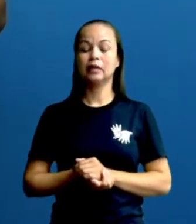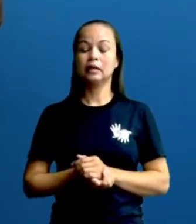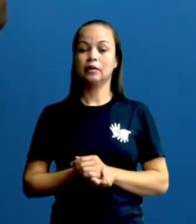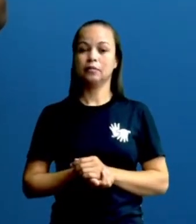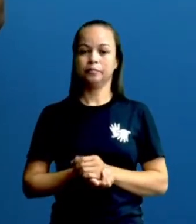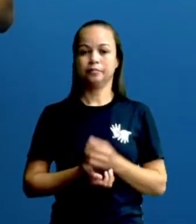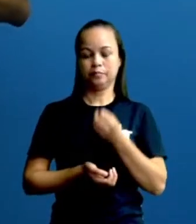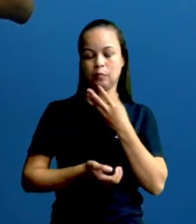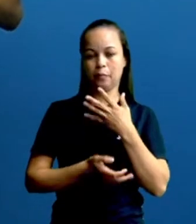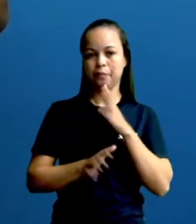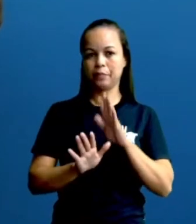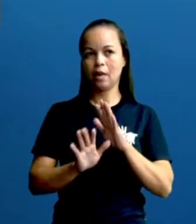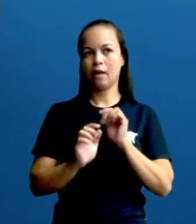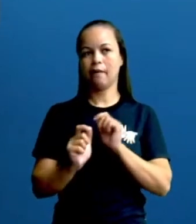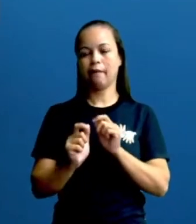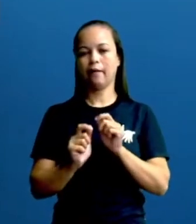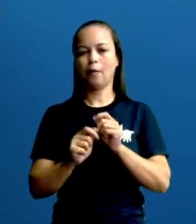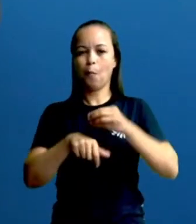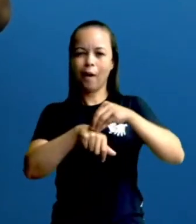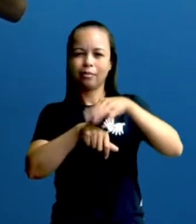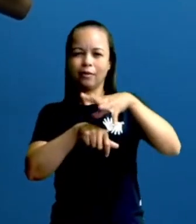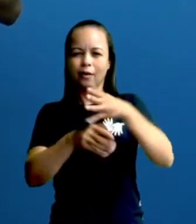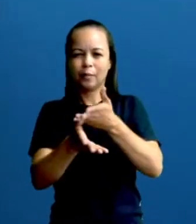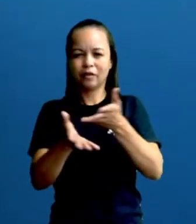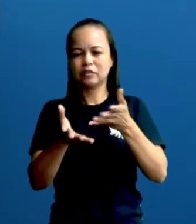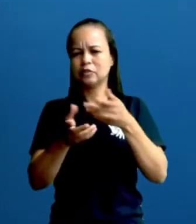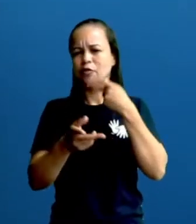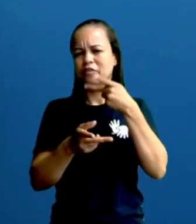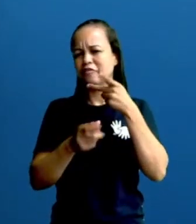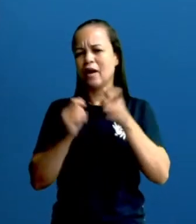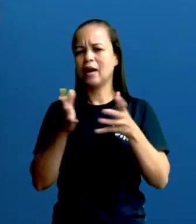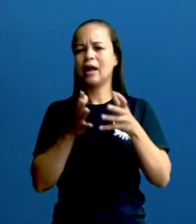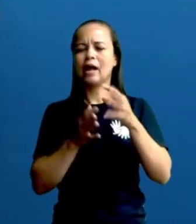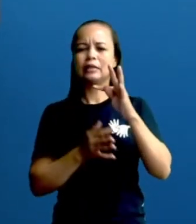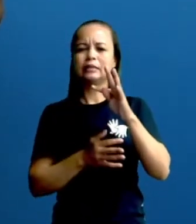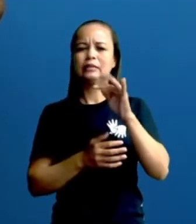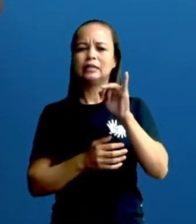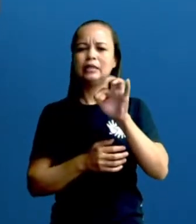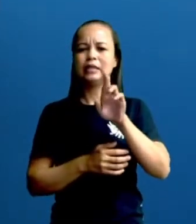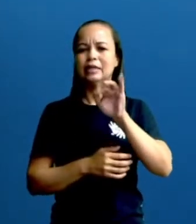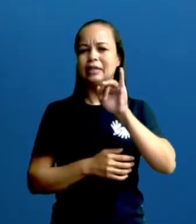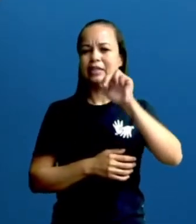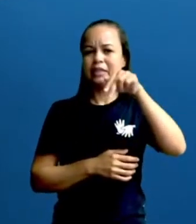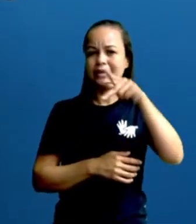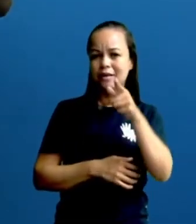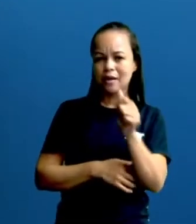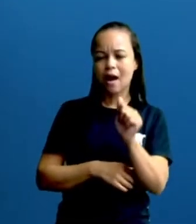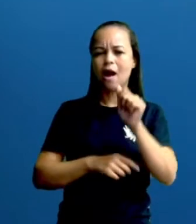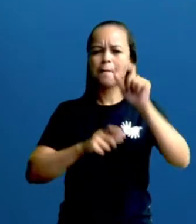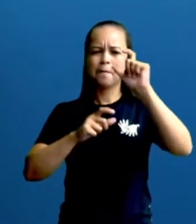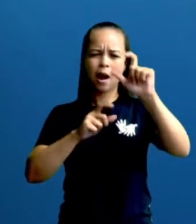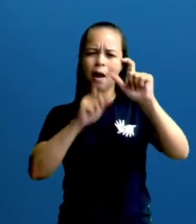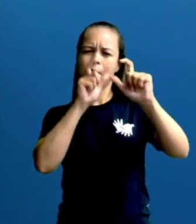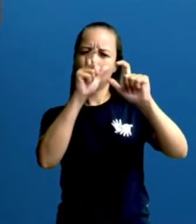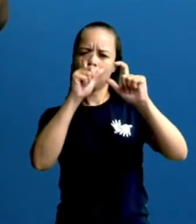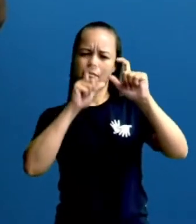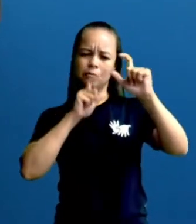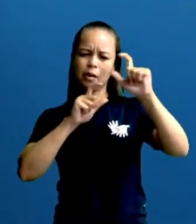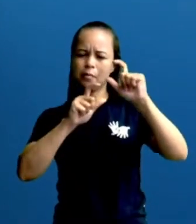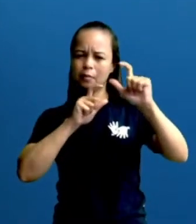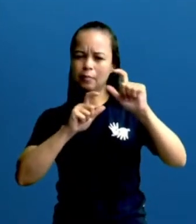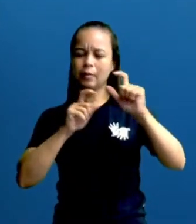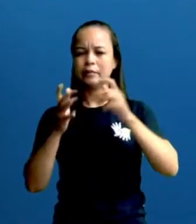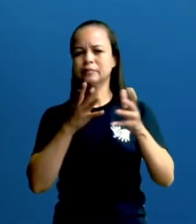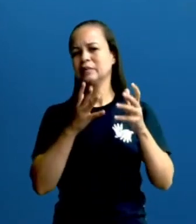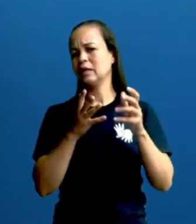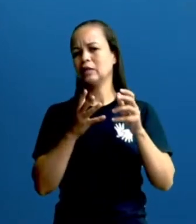vocês é a seguinte, quando a gente fala tirinhas, que é em língua portuguesa, em inglês esse nome vai ter uma mudança, então não